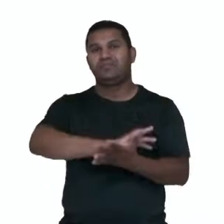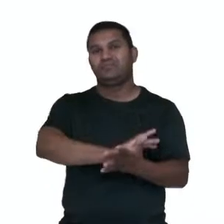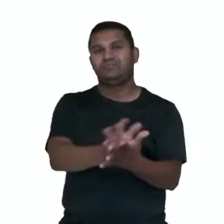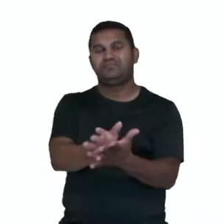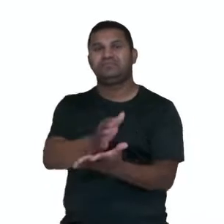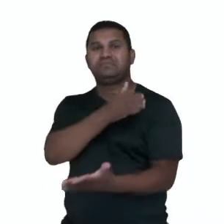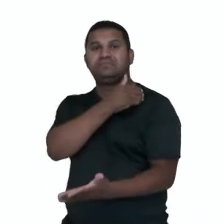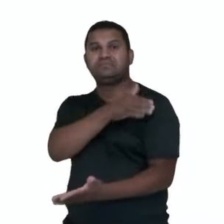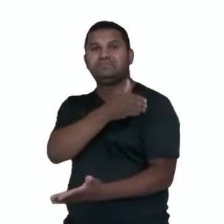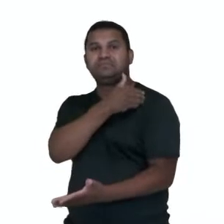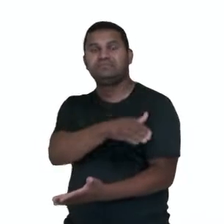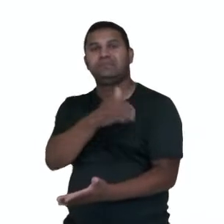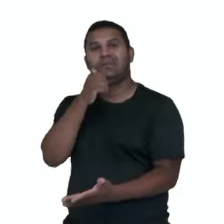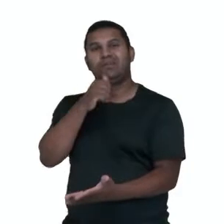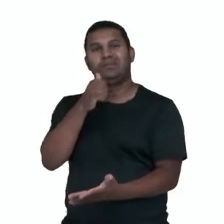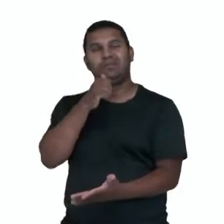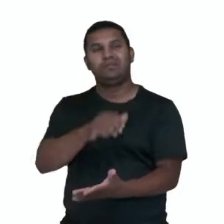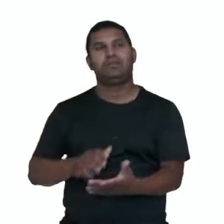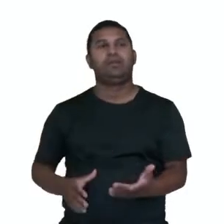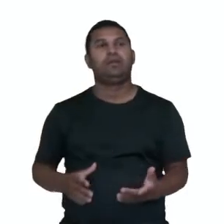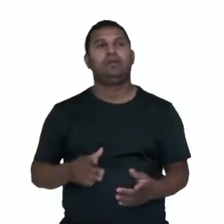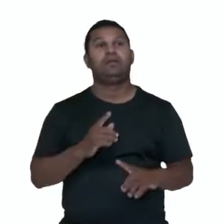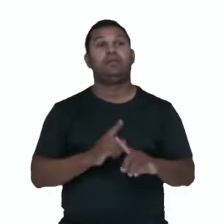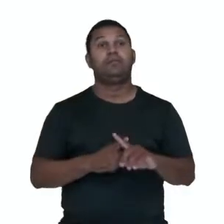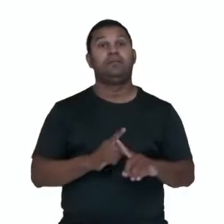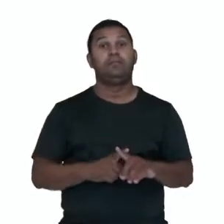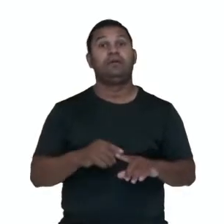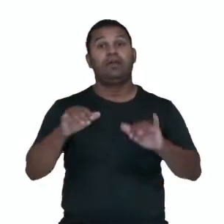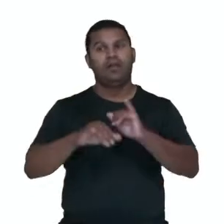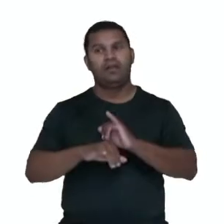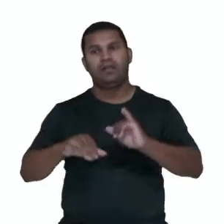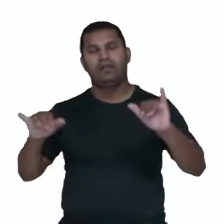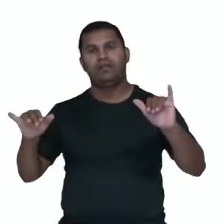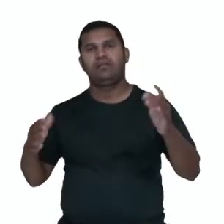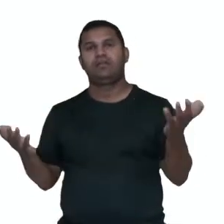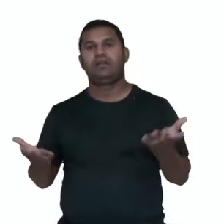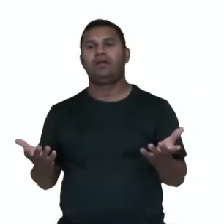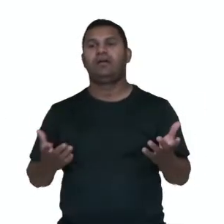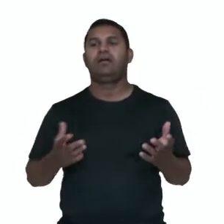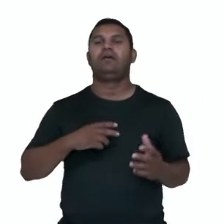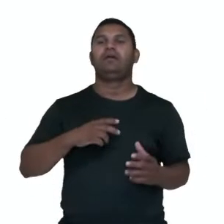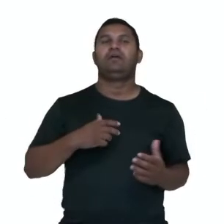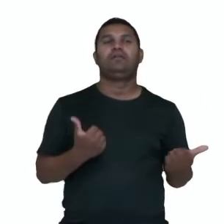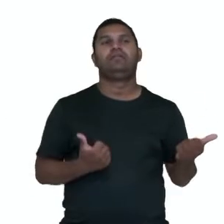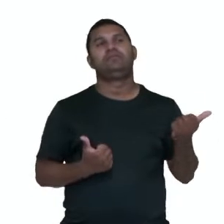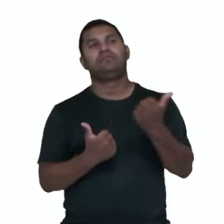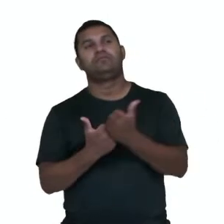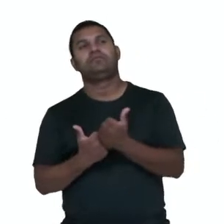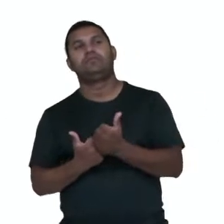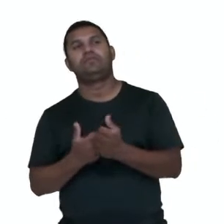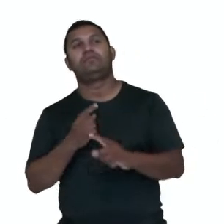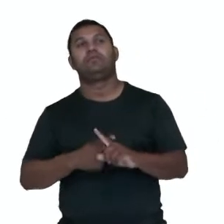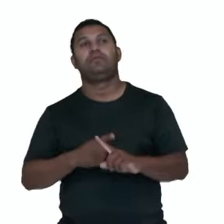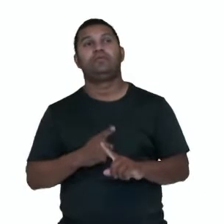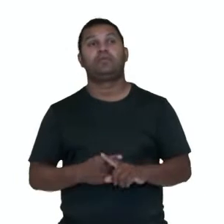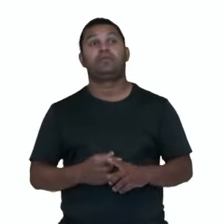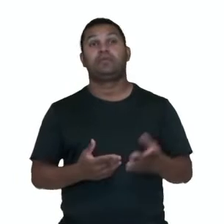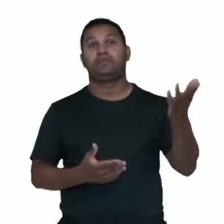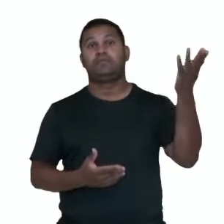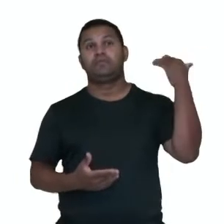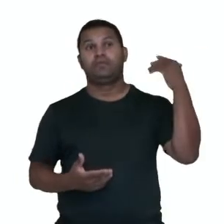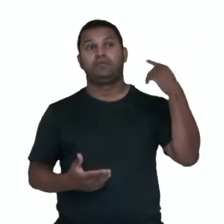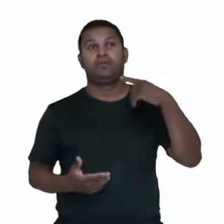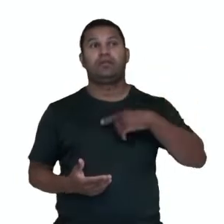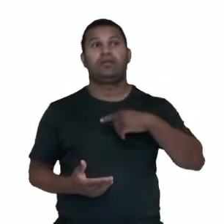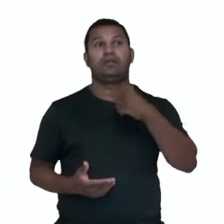2020, substituindo um homem que renunciou depois de causar furor com comentários sexistas. Yoshiro